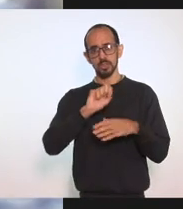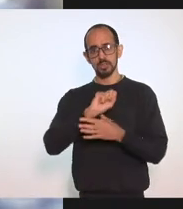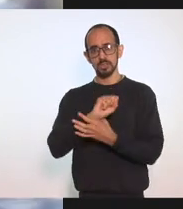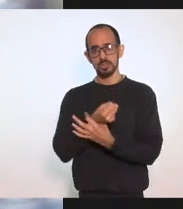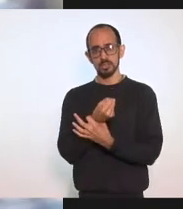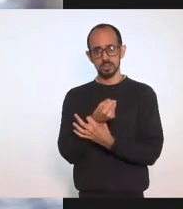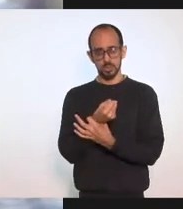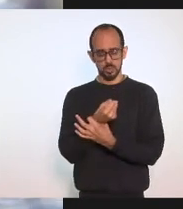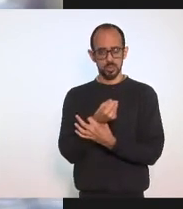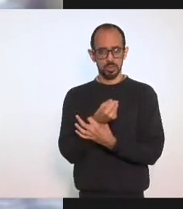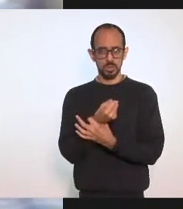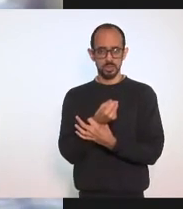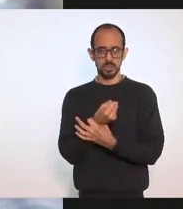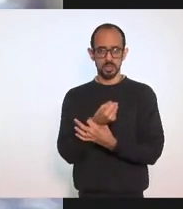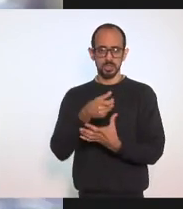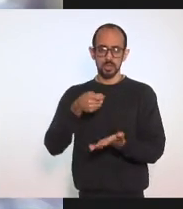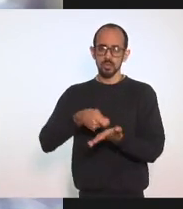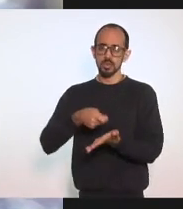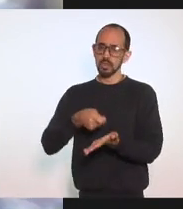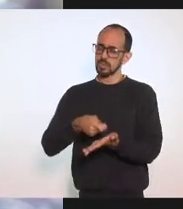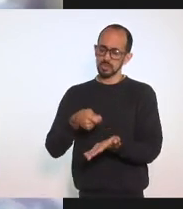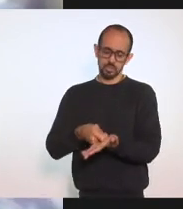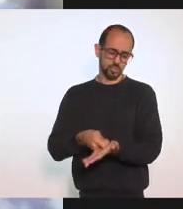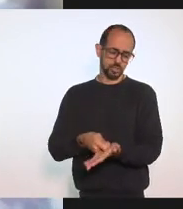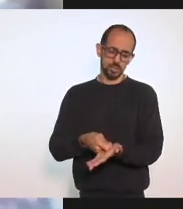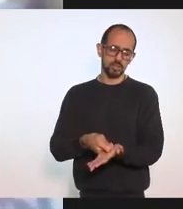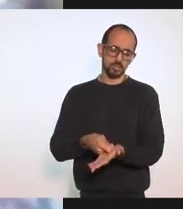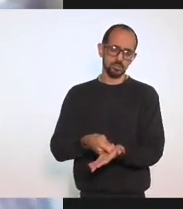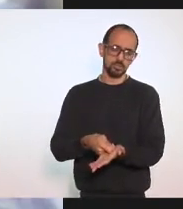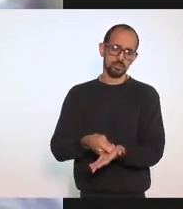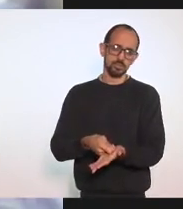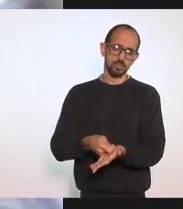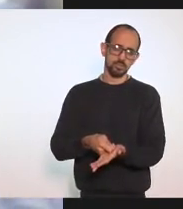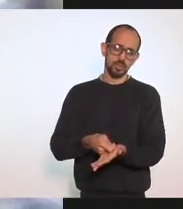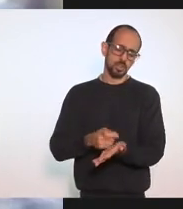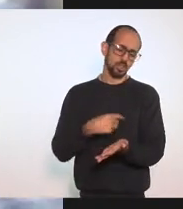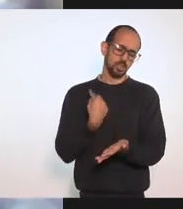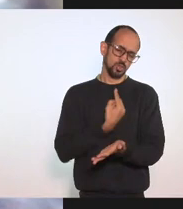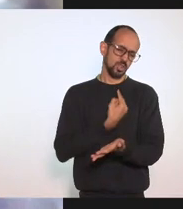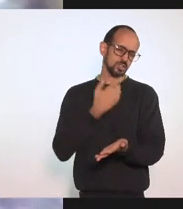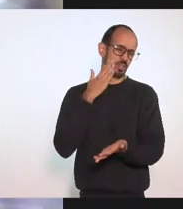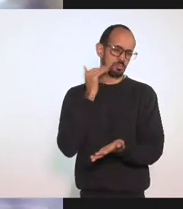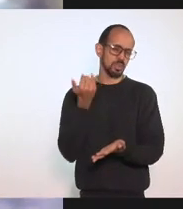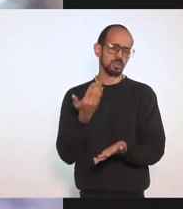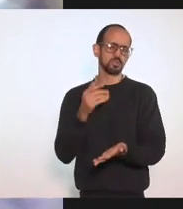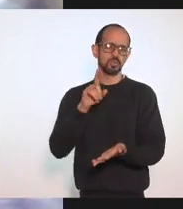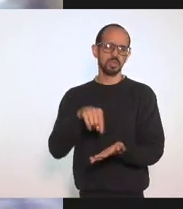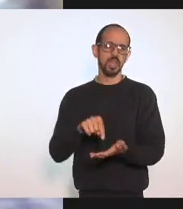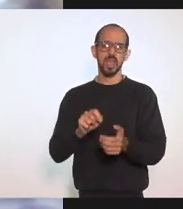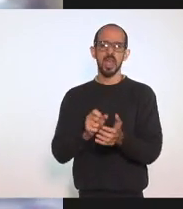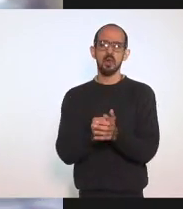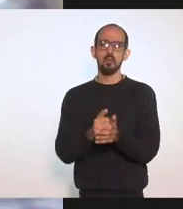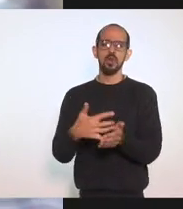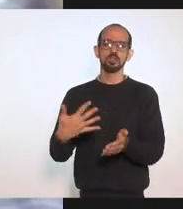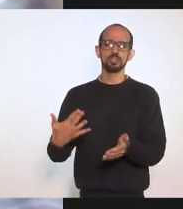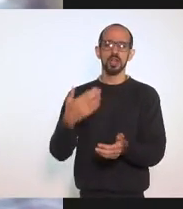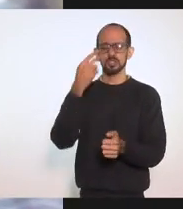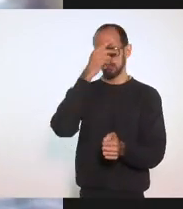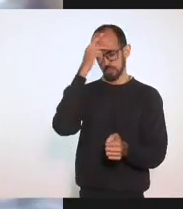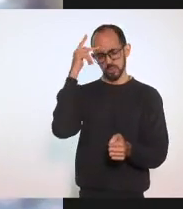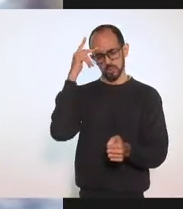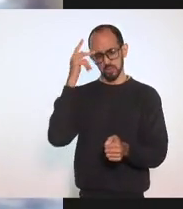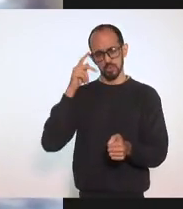Pelas autoridades Sanitárias E nós sabemos Quais são Por exemplo O número De fiéis Não